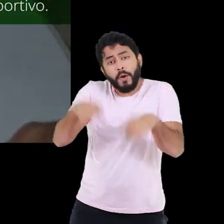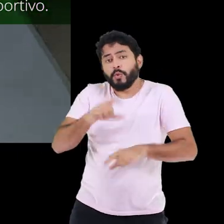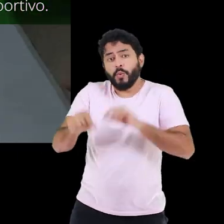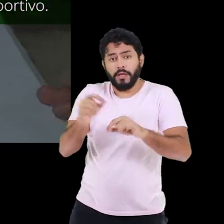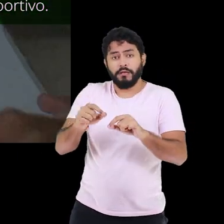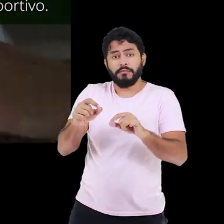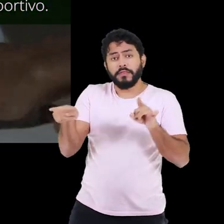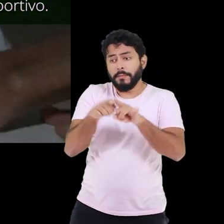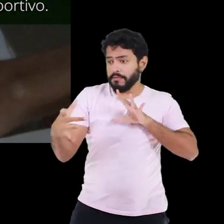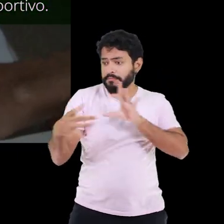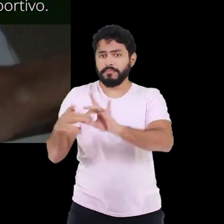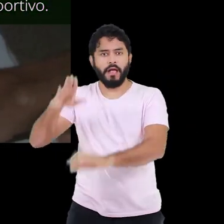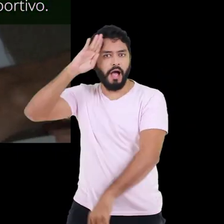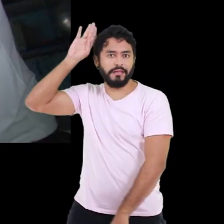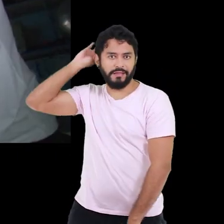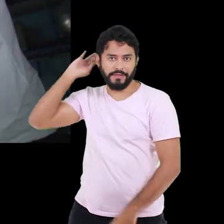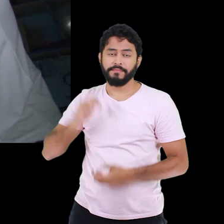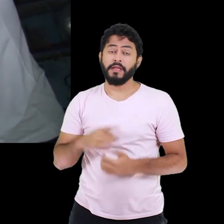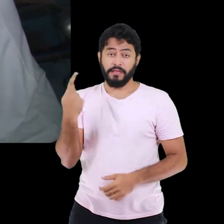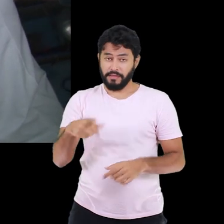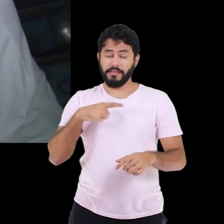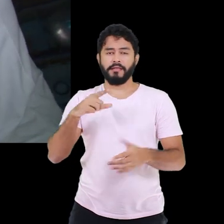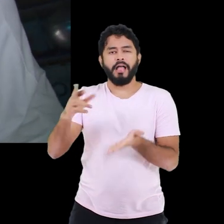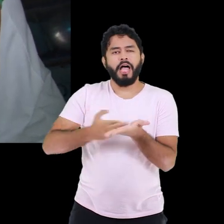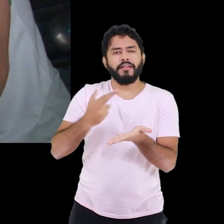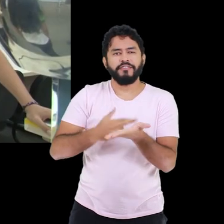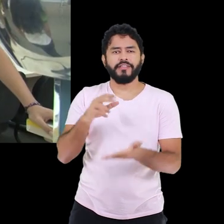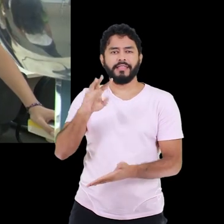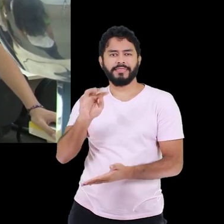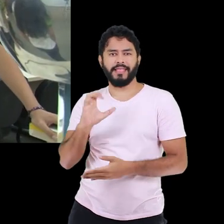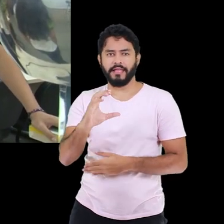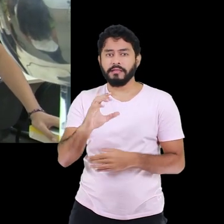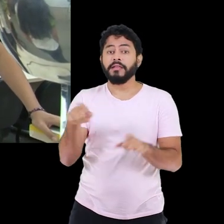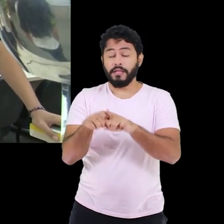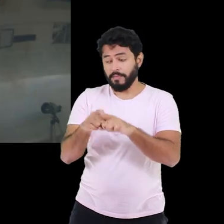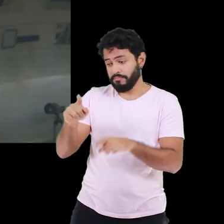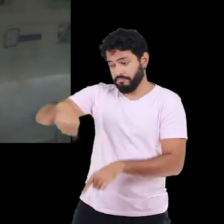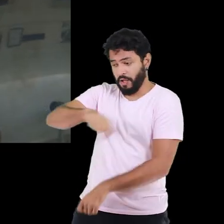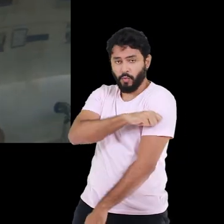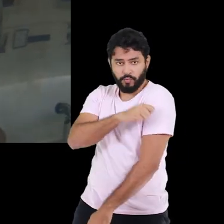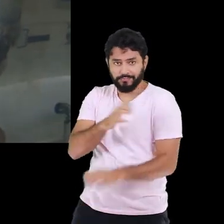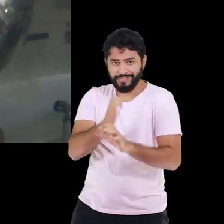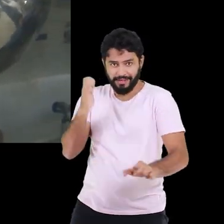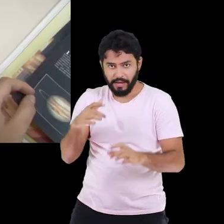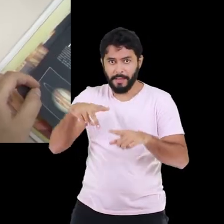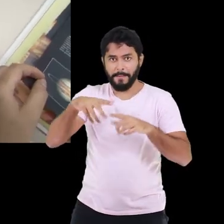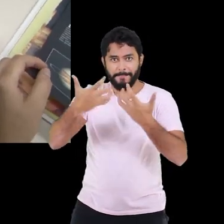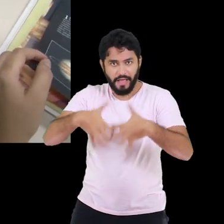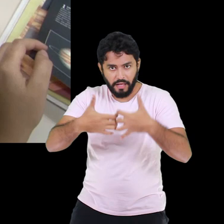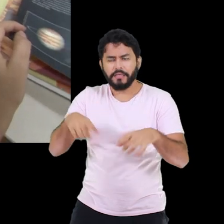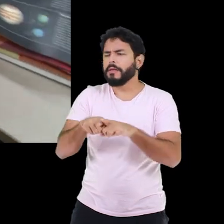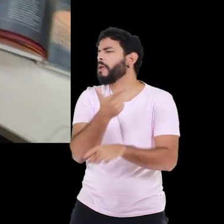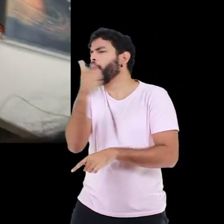E isso pode ser revertido para a parte acadêmica. Aqui tem uma revista, o Cientec, e os alunos de pesquisa da engenharia